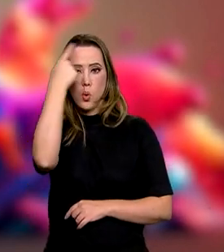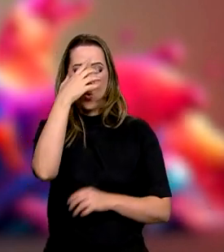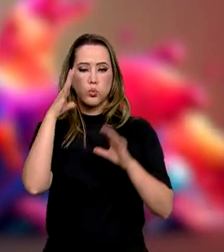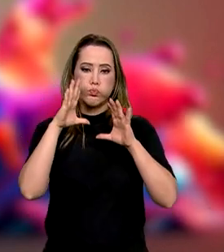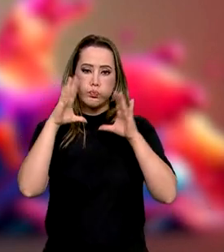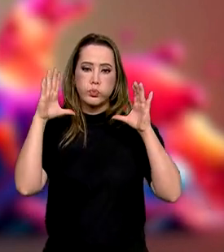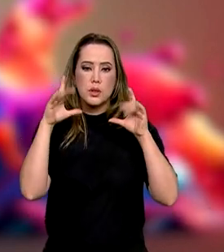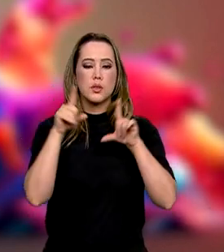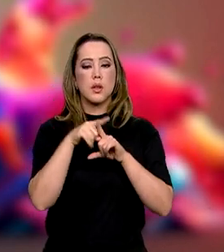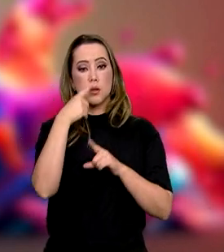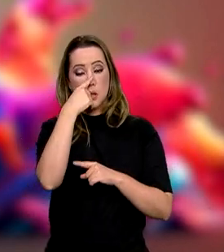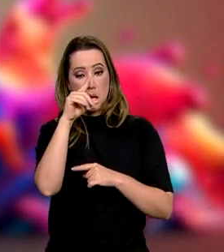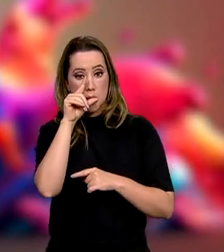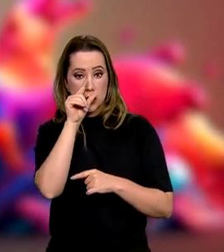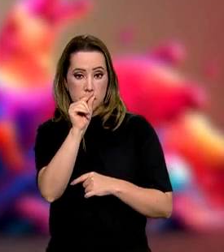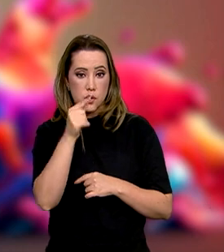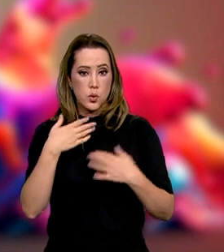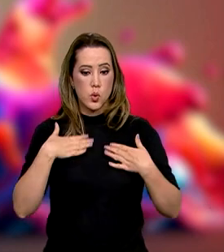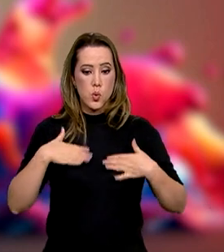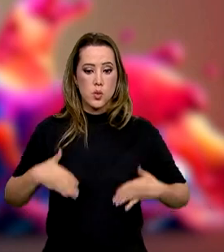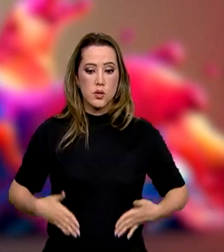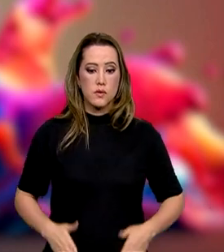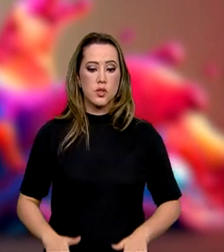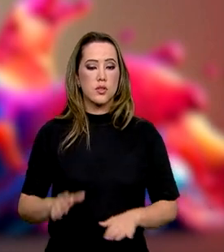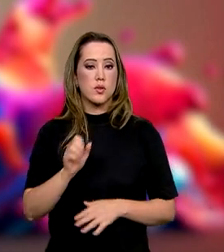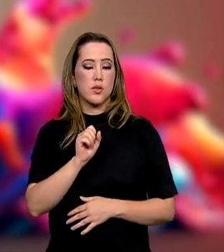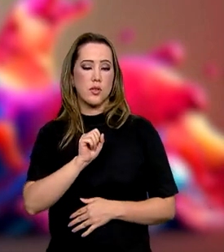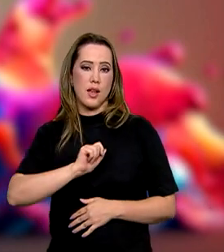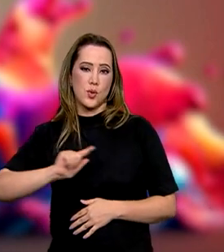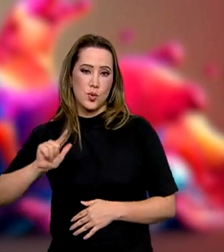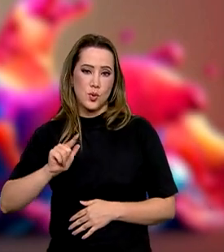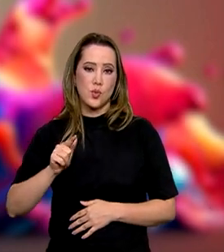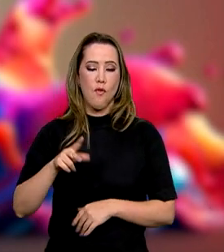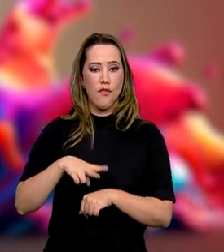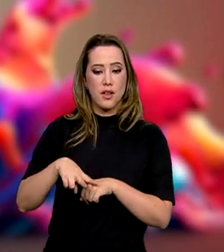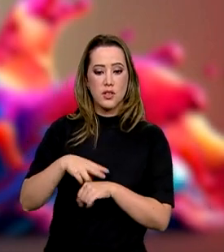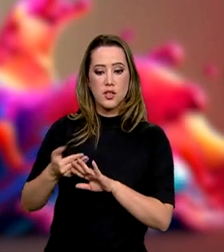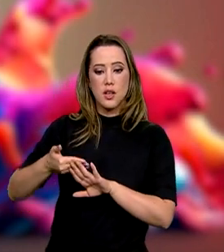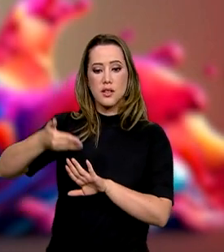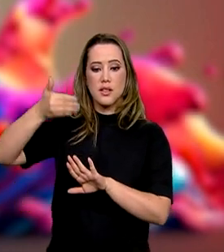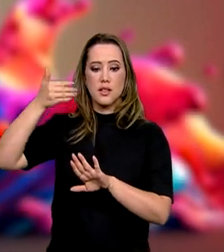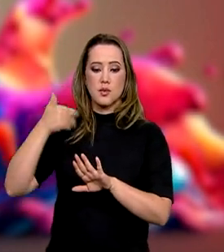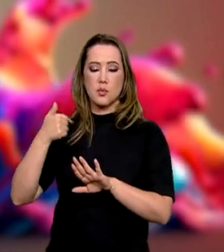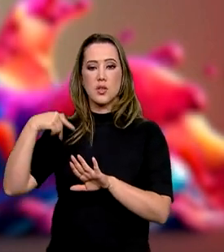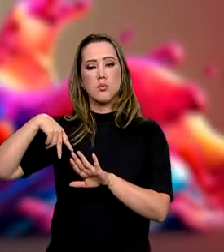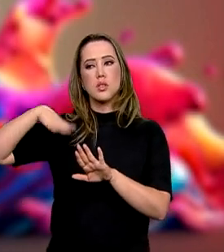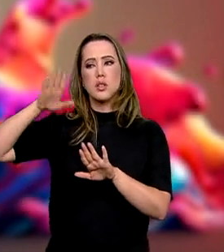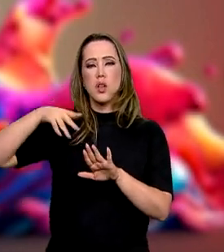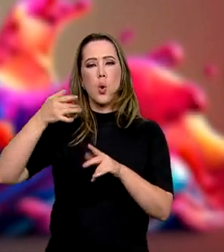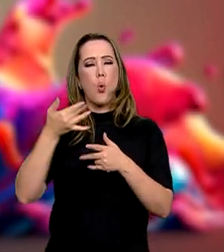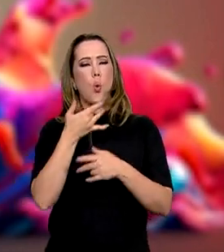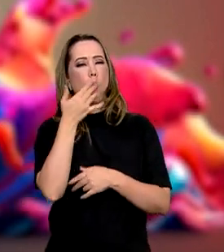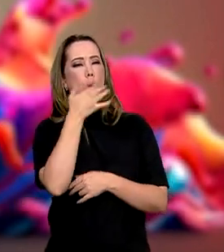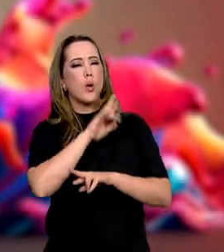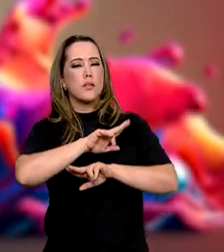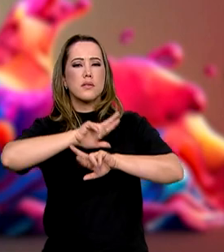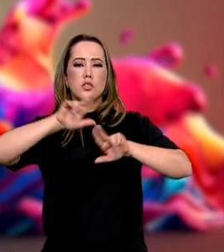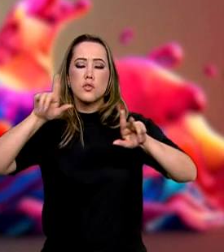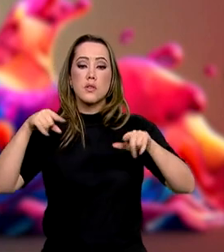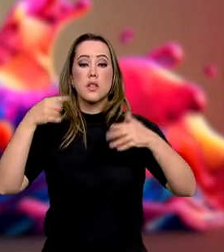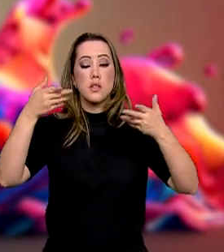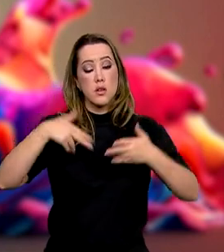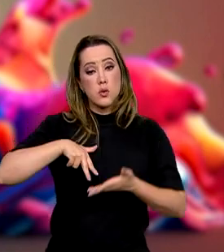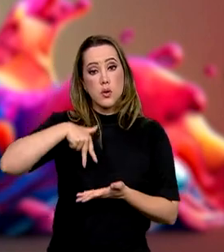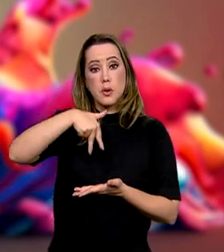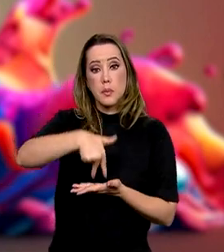nariz fino, estou usando um vestido azul esverdeado, atrás de mim tem um cenário todo colorido e eu estou